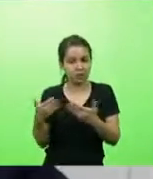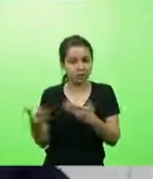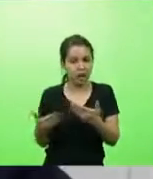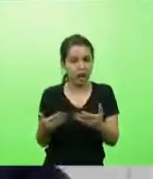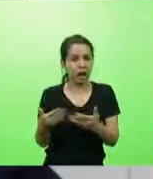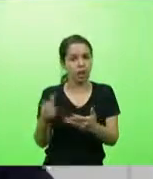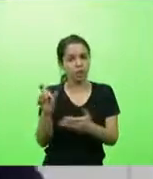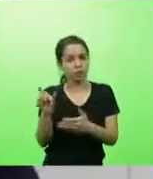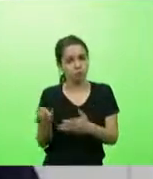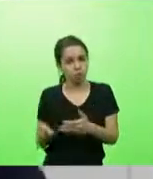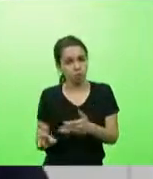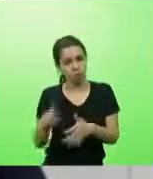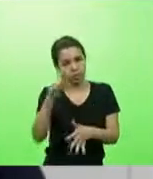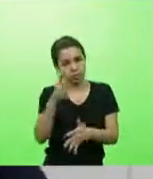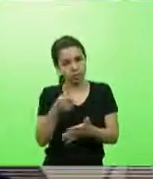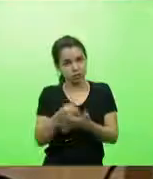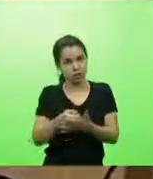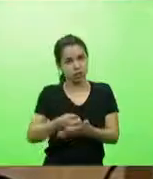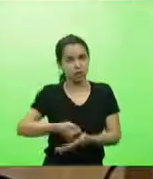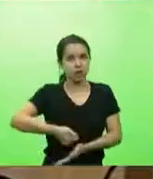para ele tomar. Então,